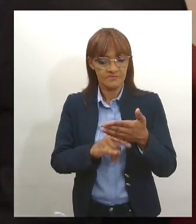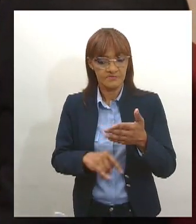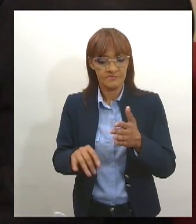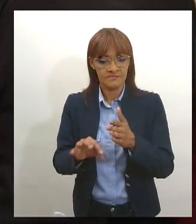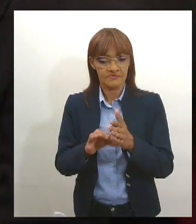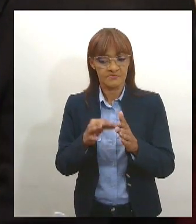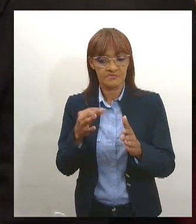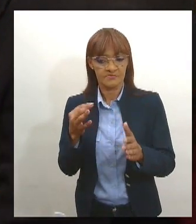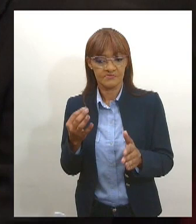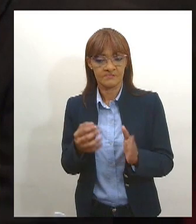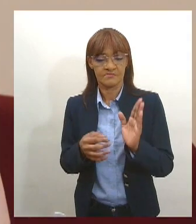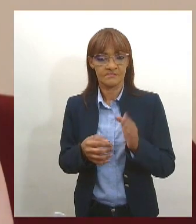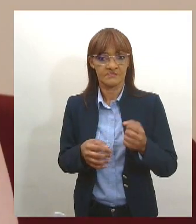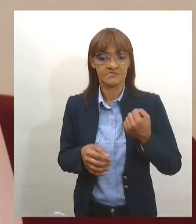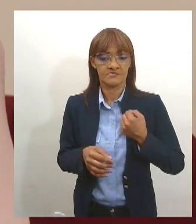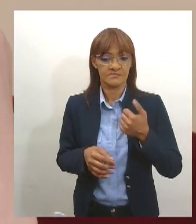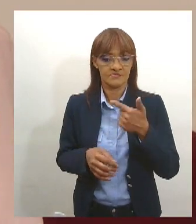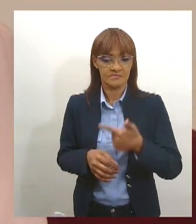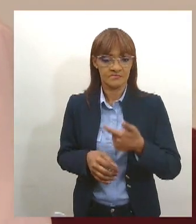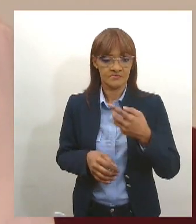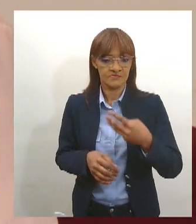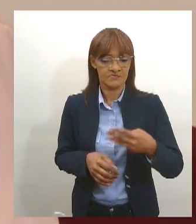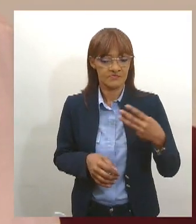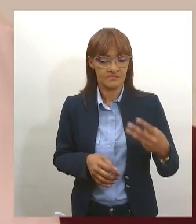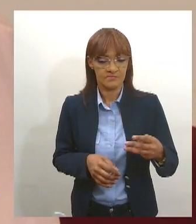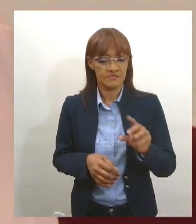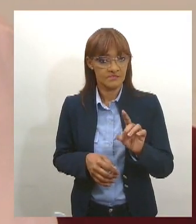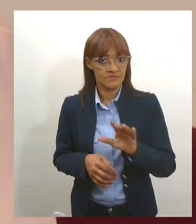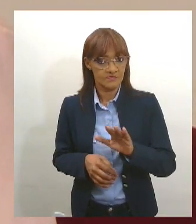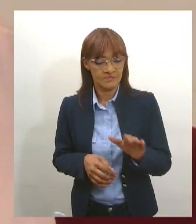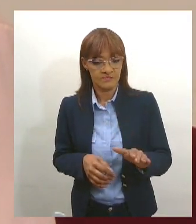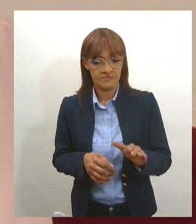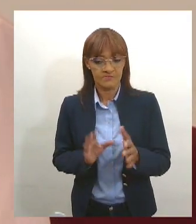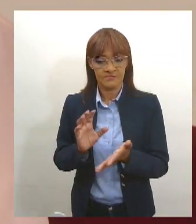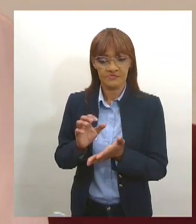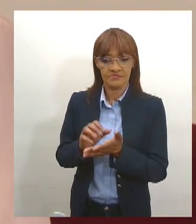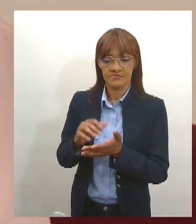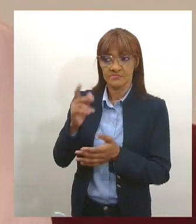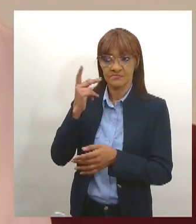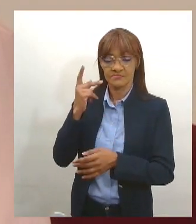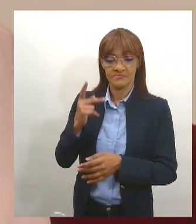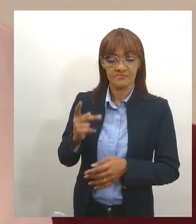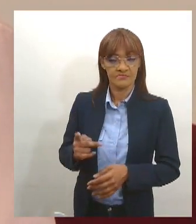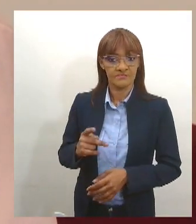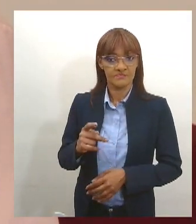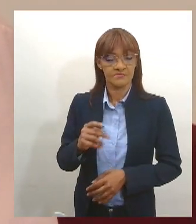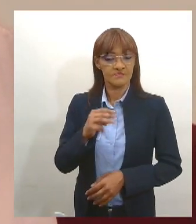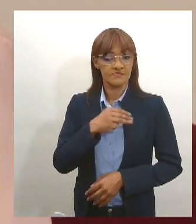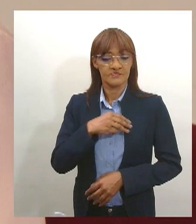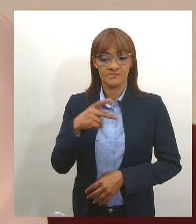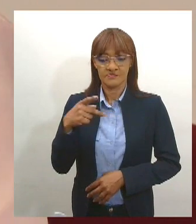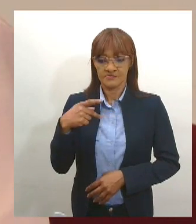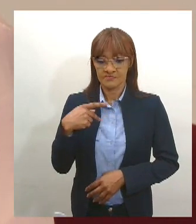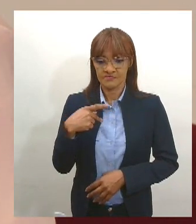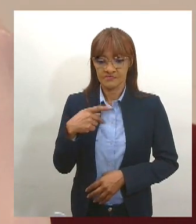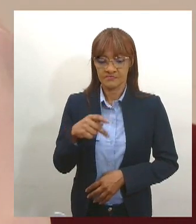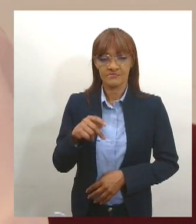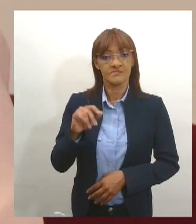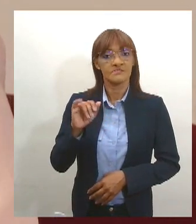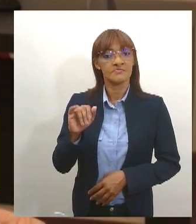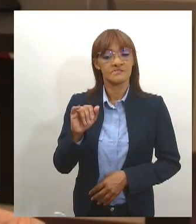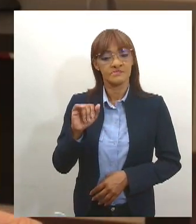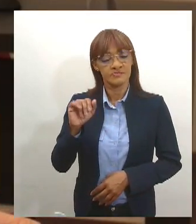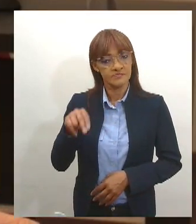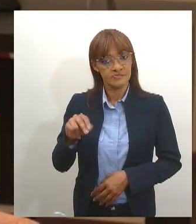número 233. A promotora da infância e adolescência do Ministério Público de Sergipe, Lilian Carvalho, falou sobre a anulação do primeiro